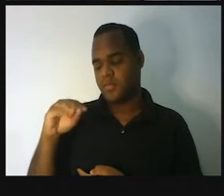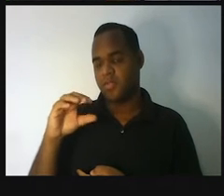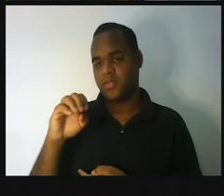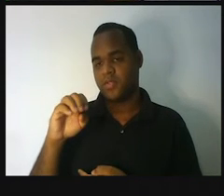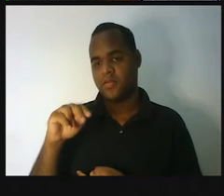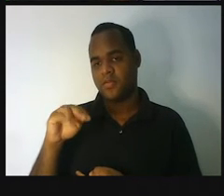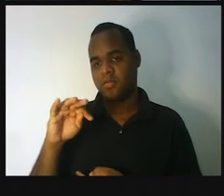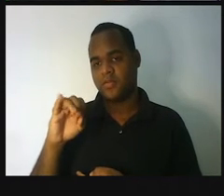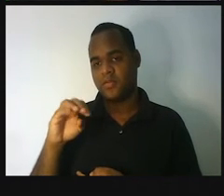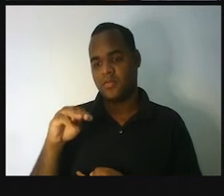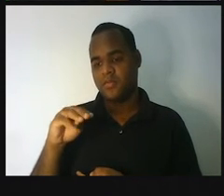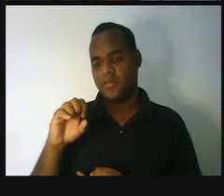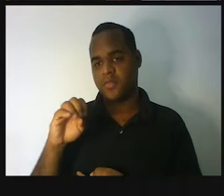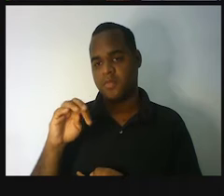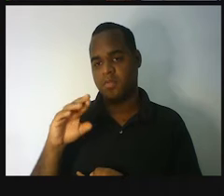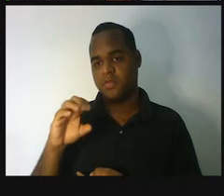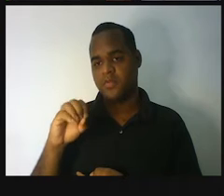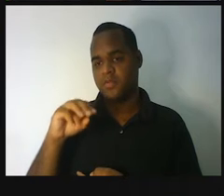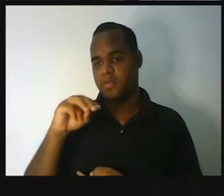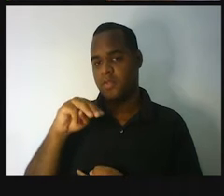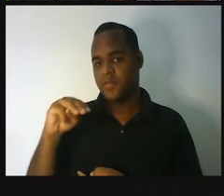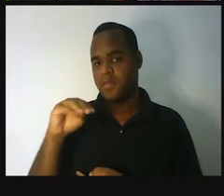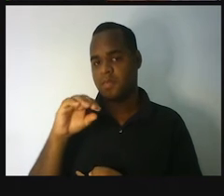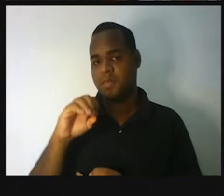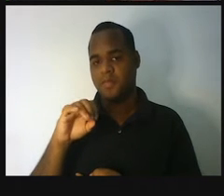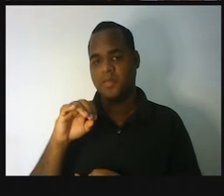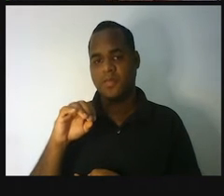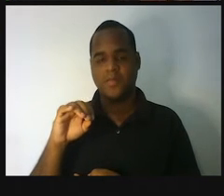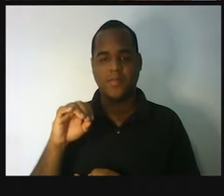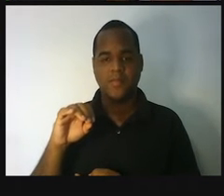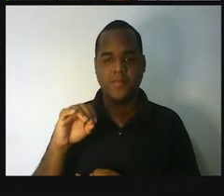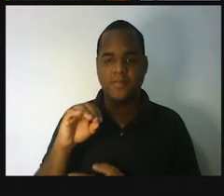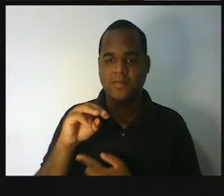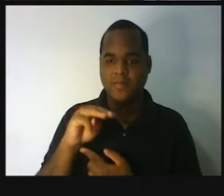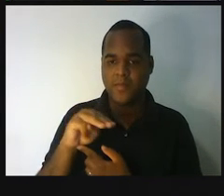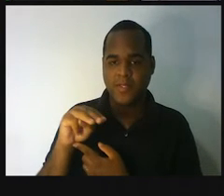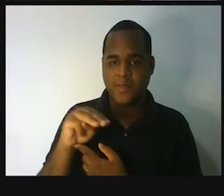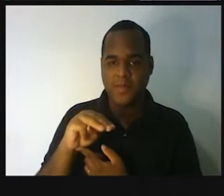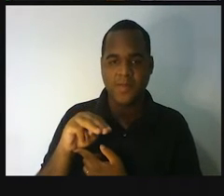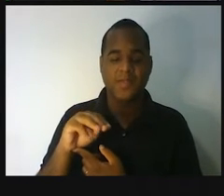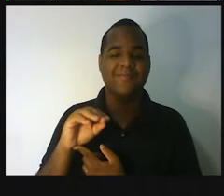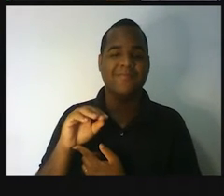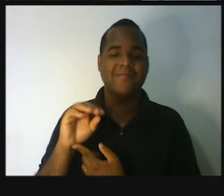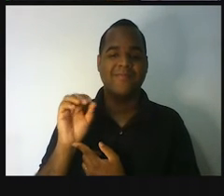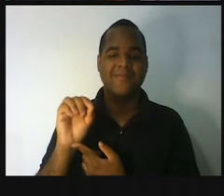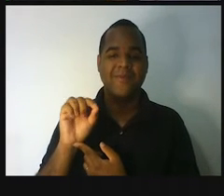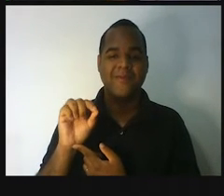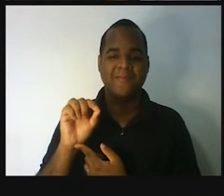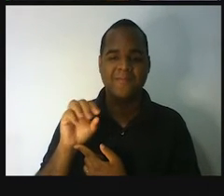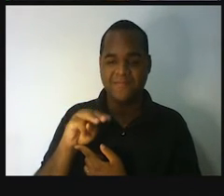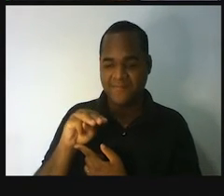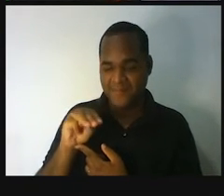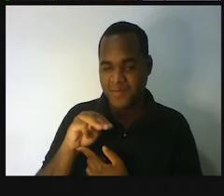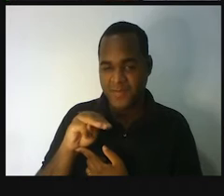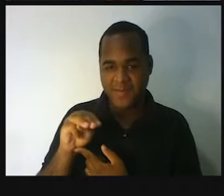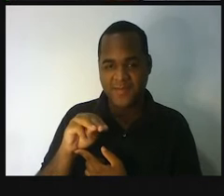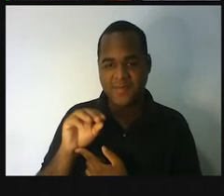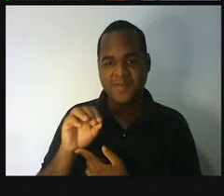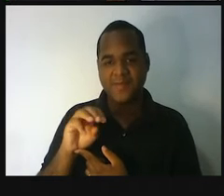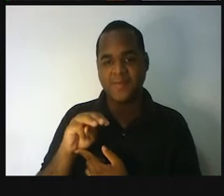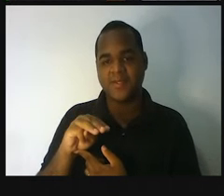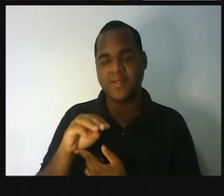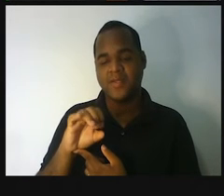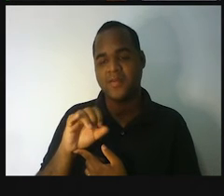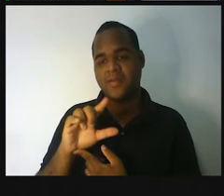centímetro e o MM, que não é aquele chocolatezinho, tá? Esse aqui é o